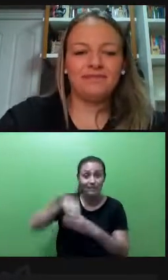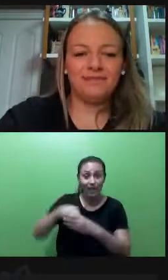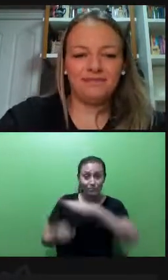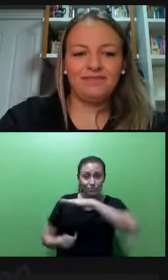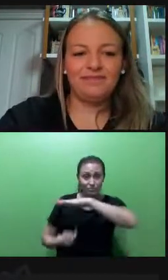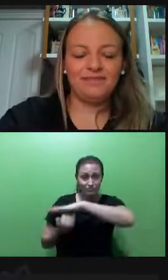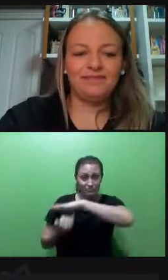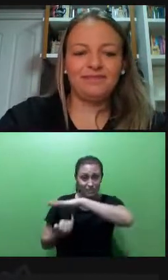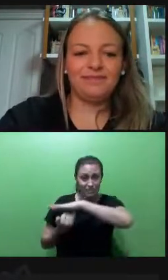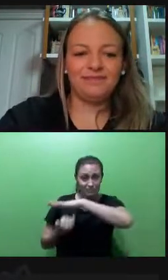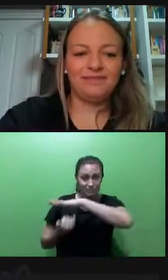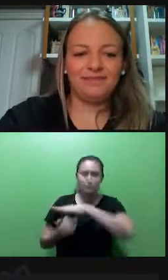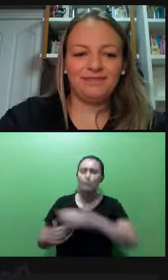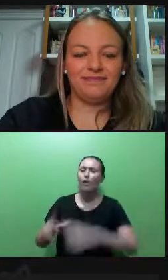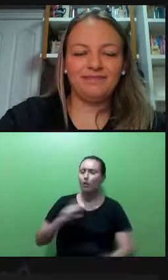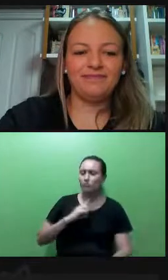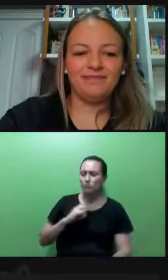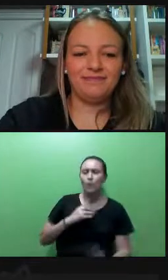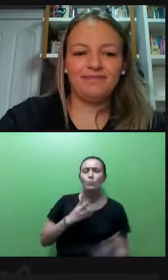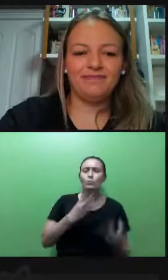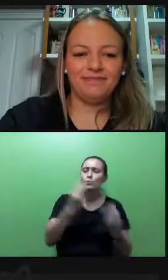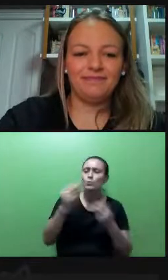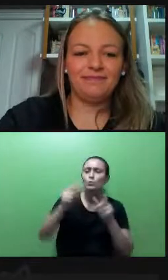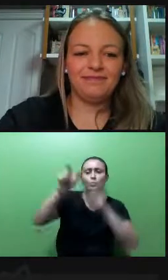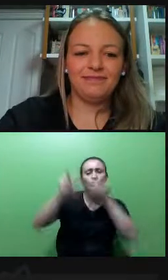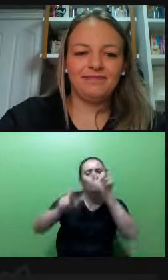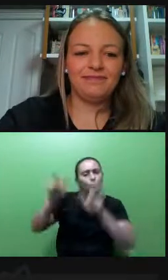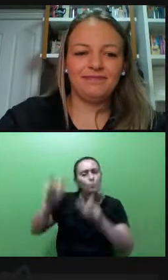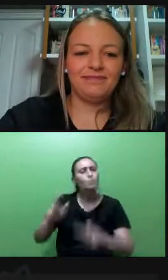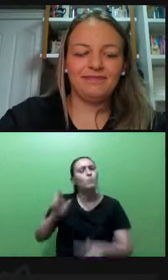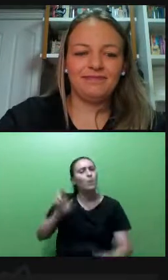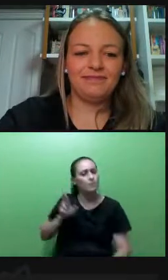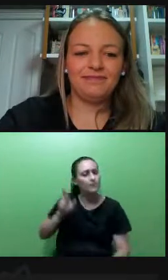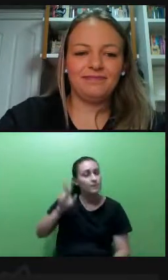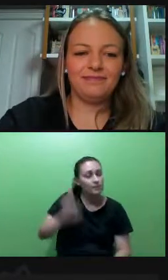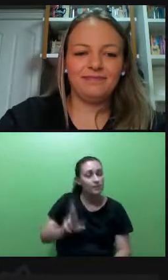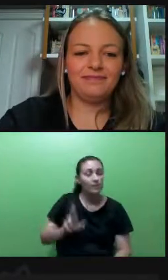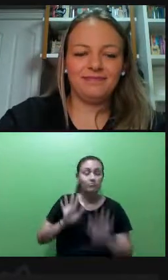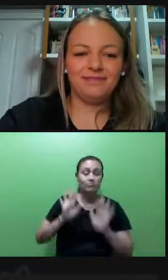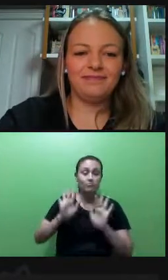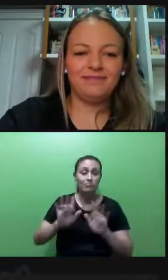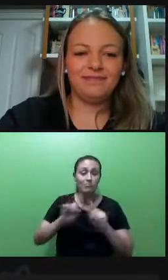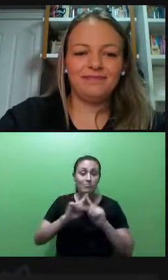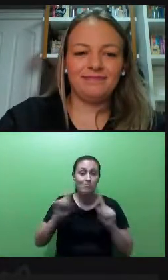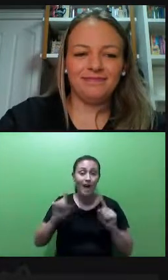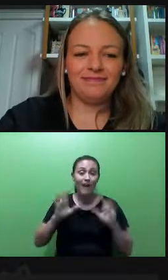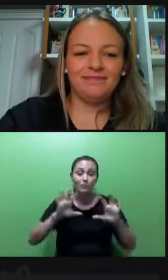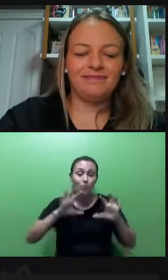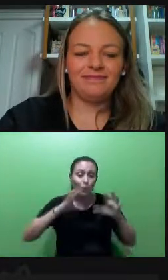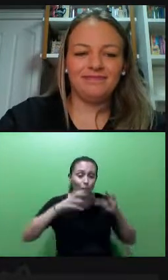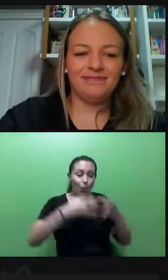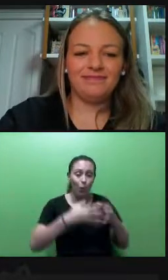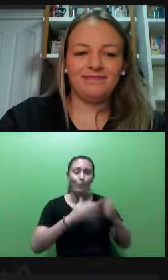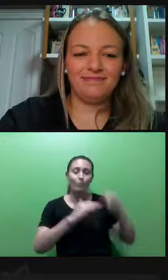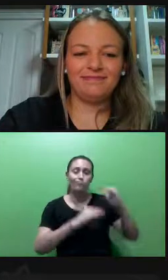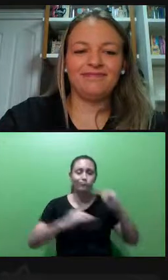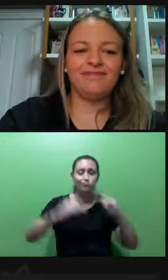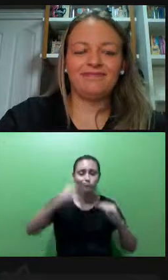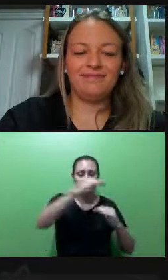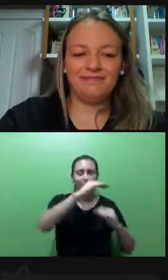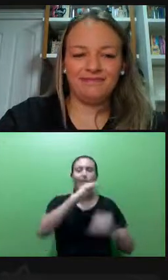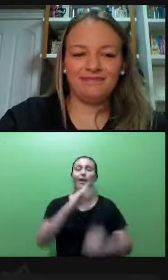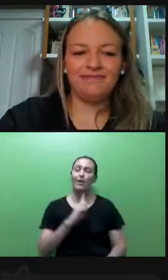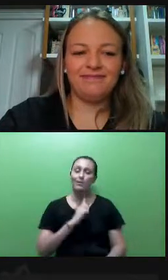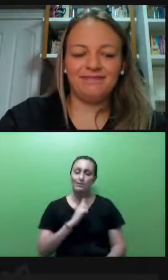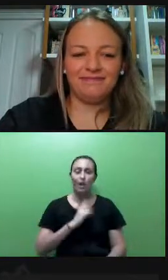docentes, muitas técnicas administrativas, e nós temos majoritariamente homens e homens brancos e homens